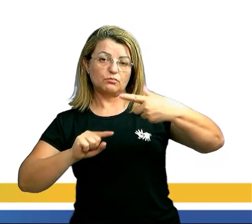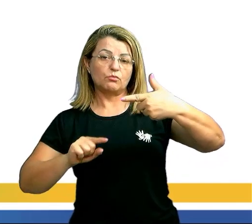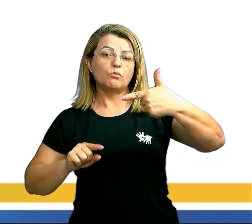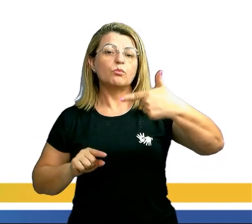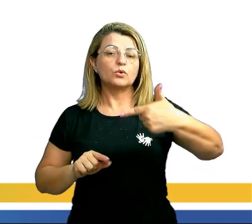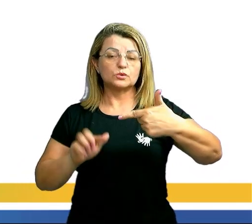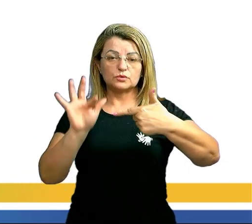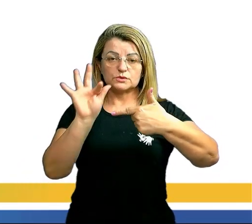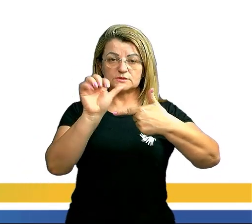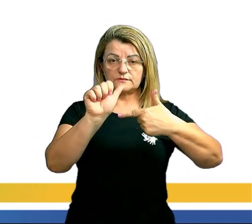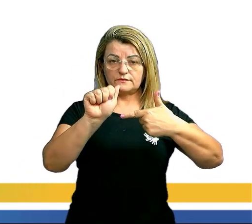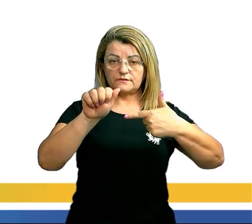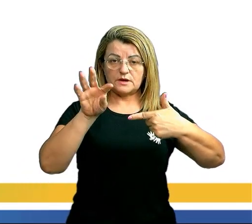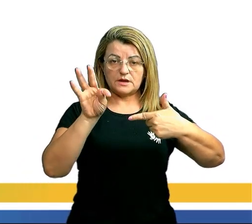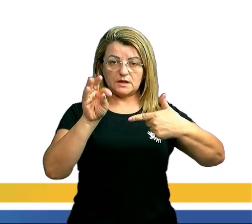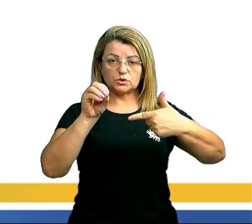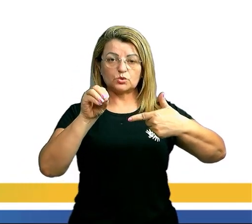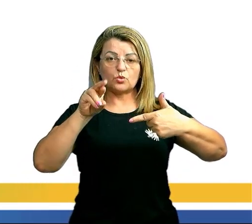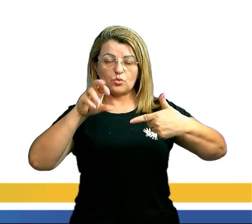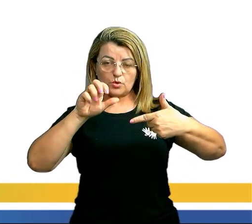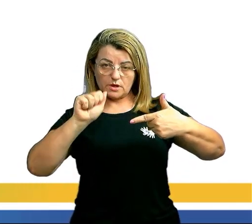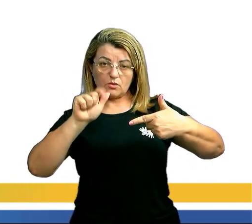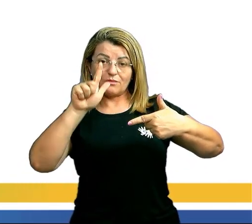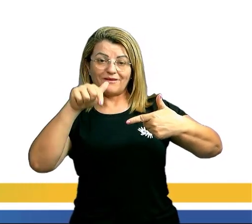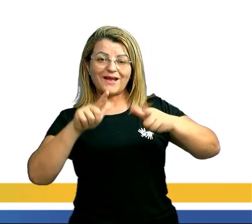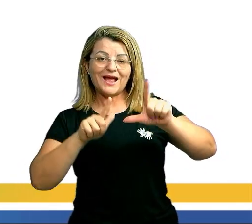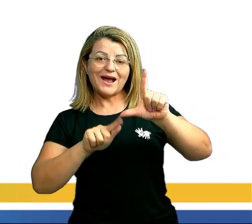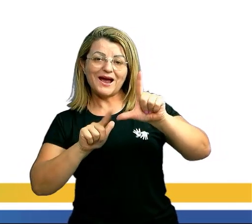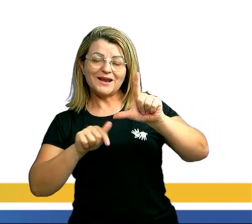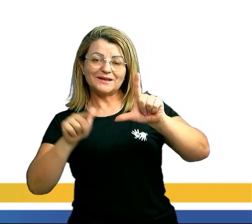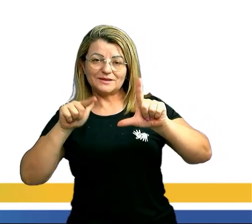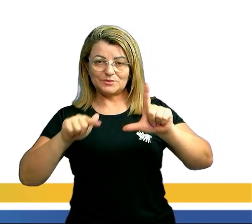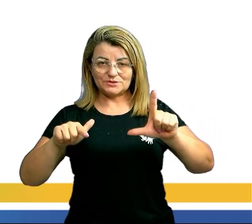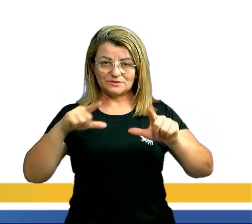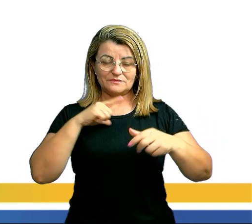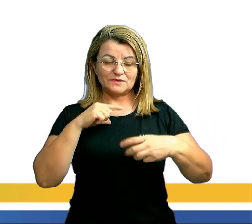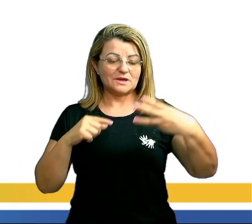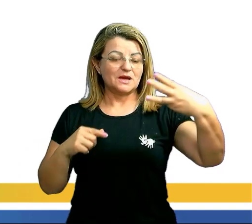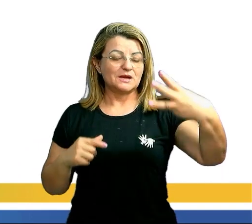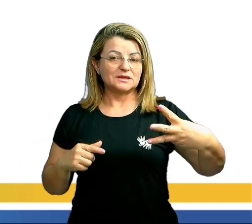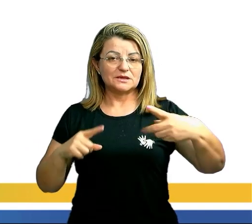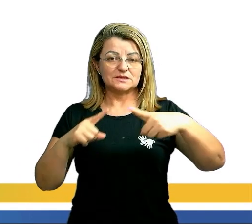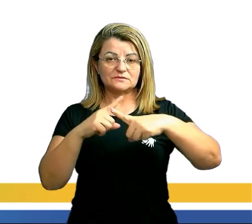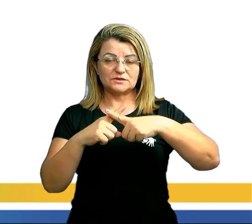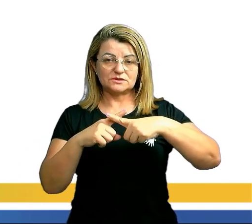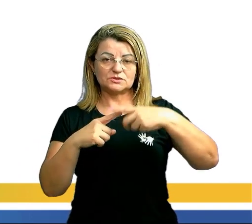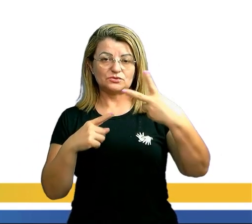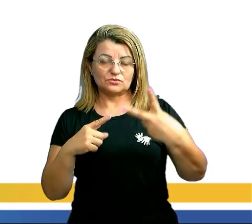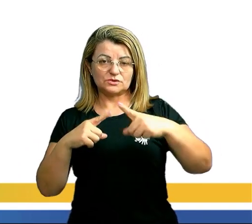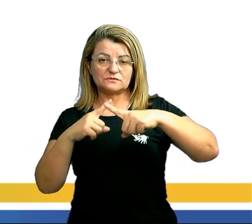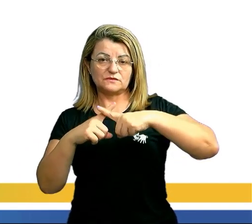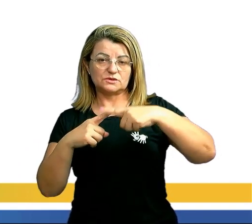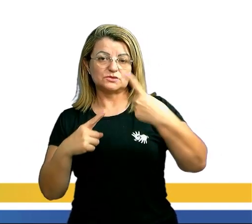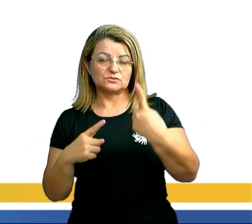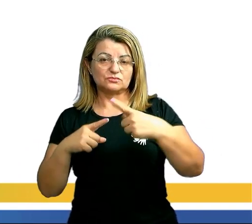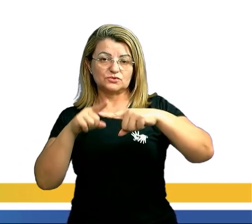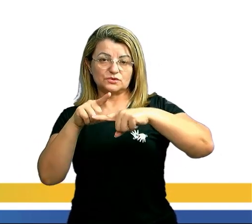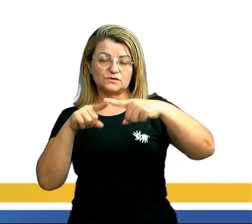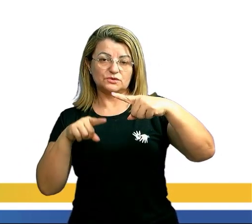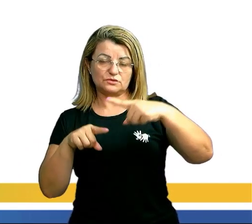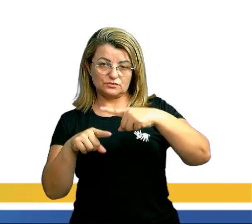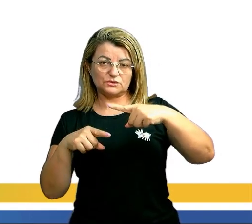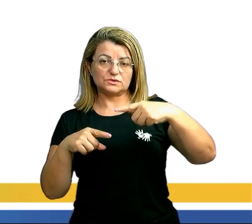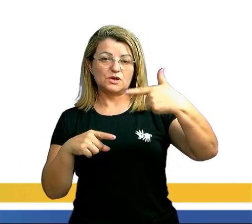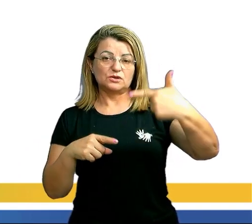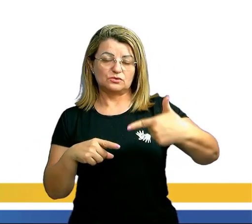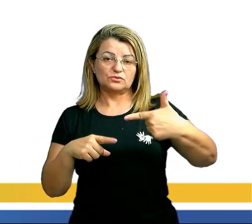dois fatorial, que é justamente a quantidade de letras repetidas. Vai ficar três vezes dois vezes um, dividido por dois vezes um. Dois